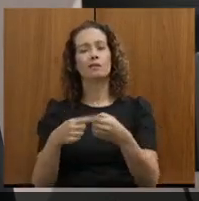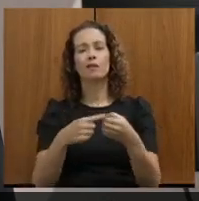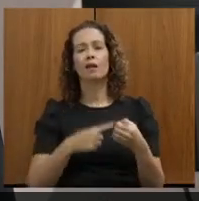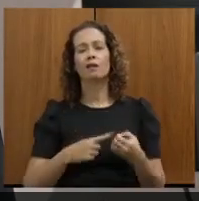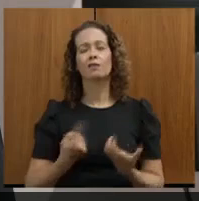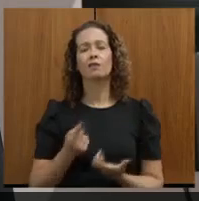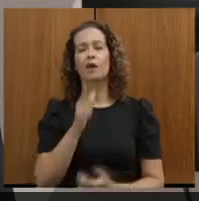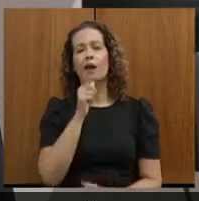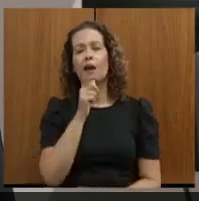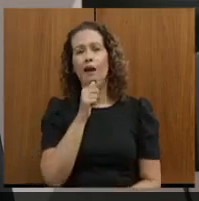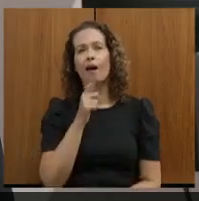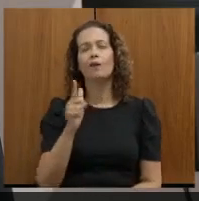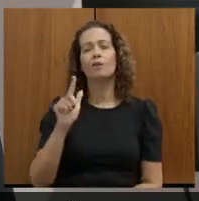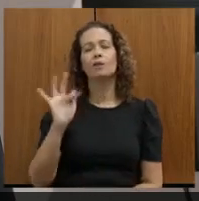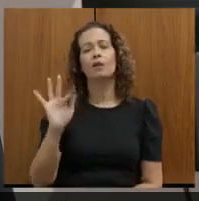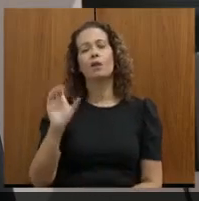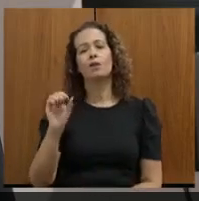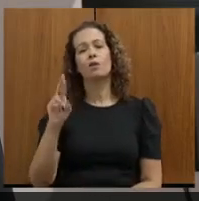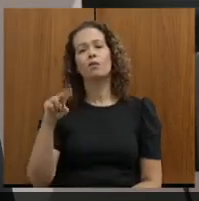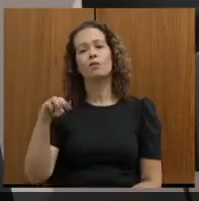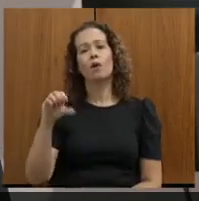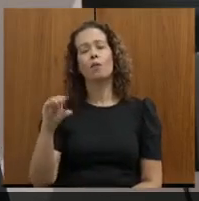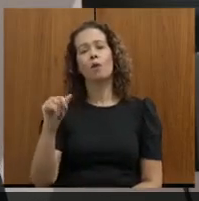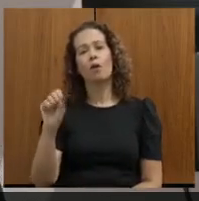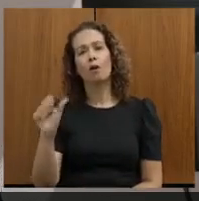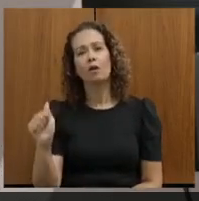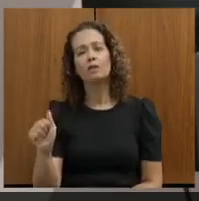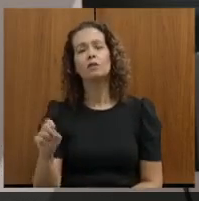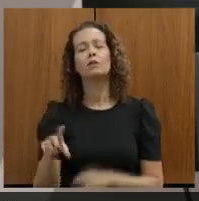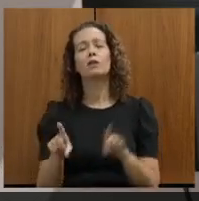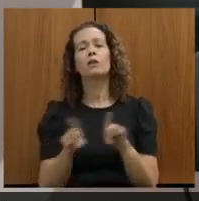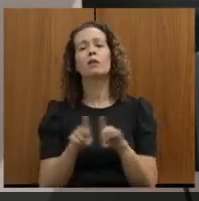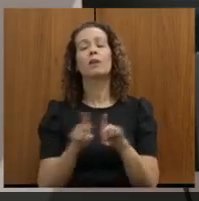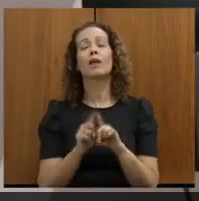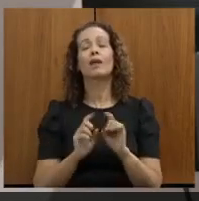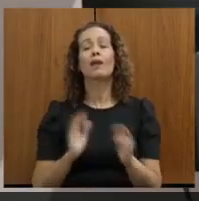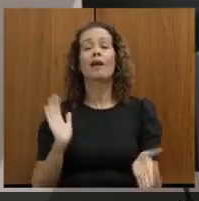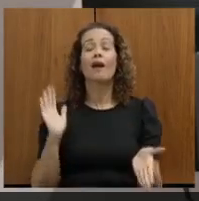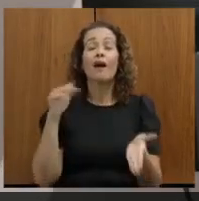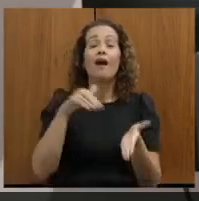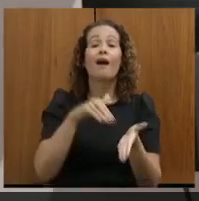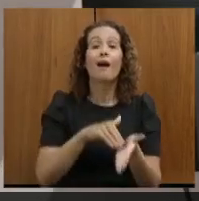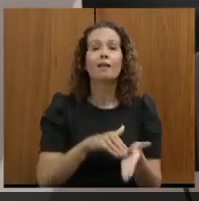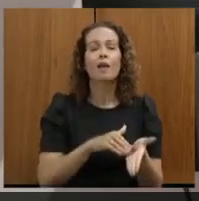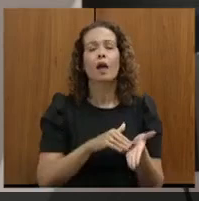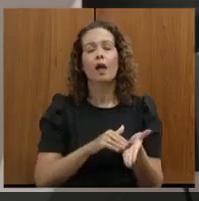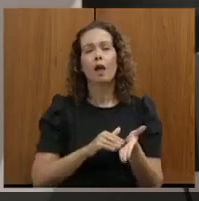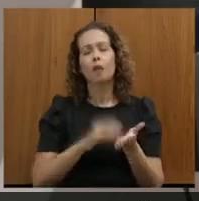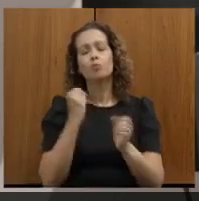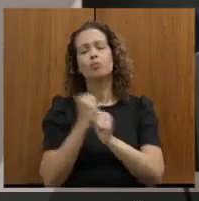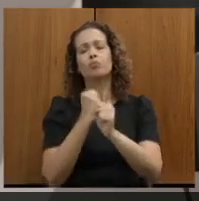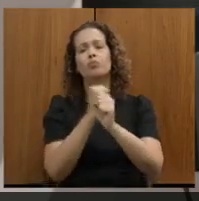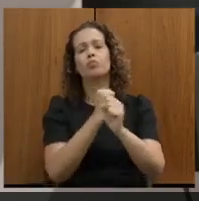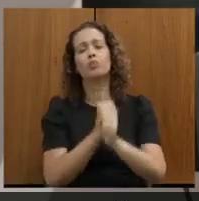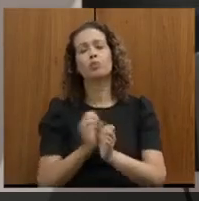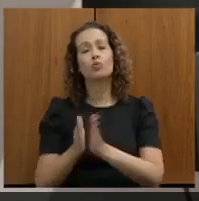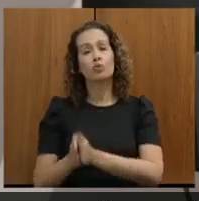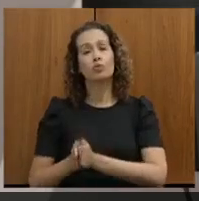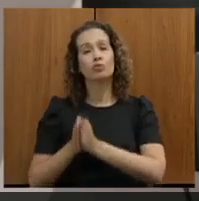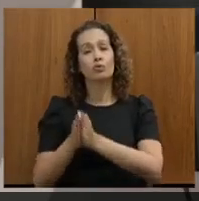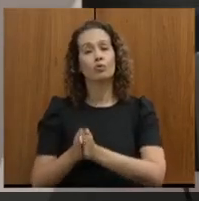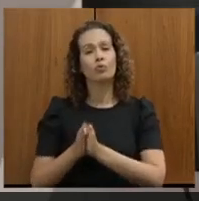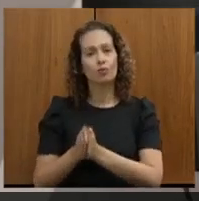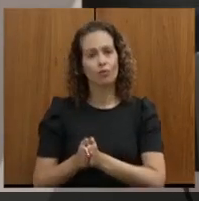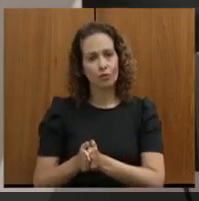formosas, vai passar por Joaíma, vai chegar até Jequiton, esse grande trecho, a obra já está funcionando, a